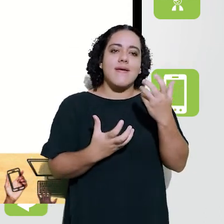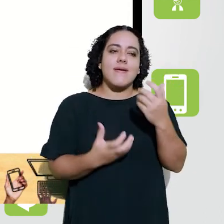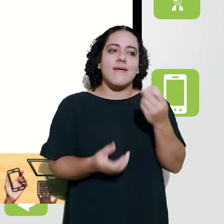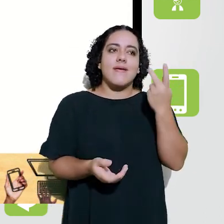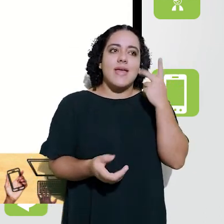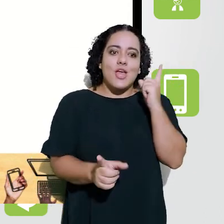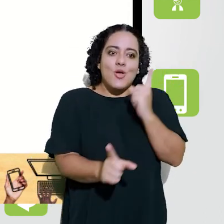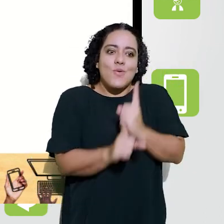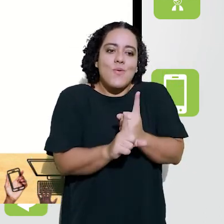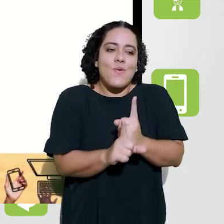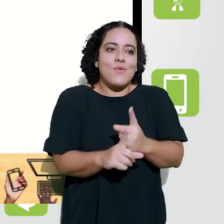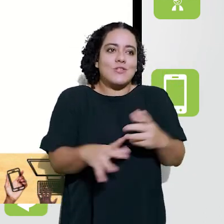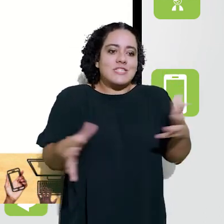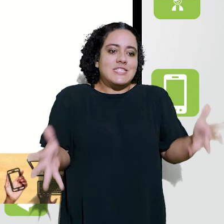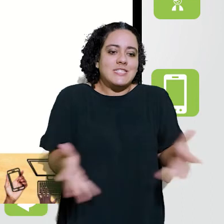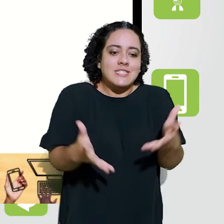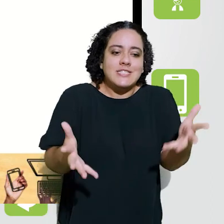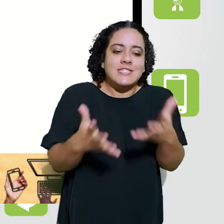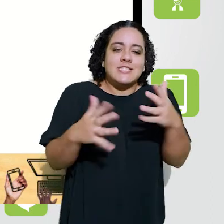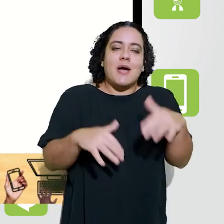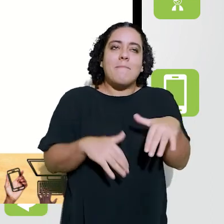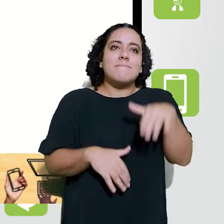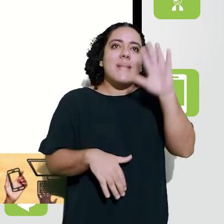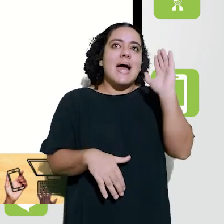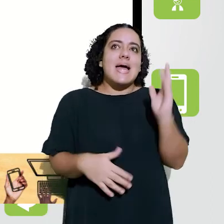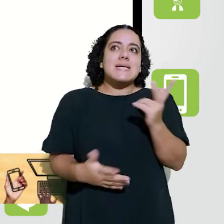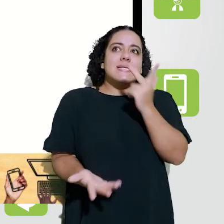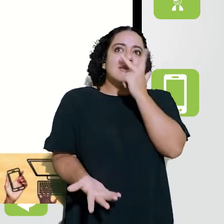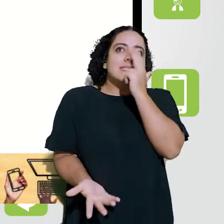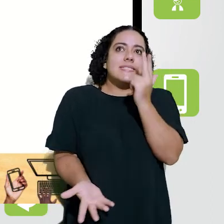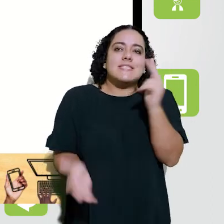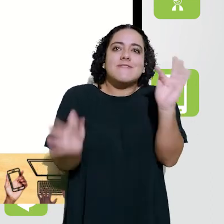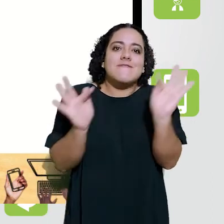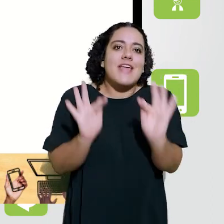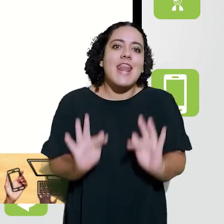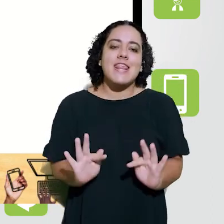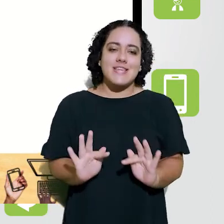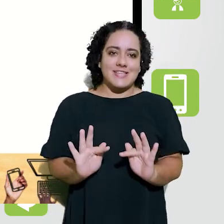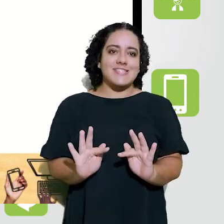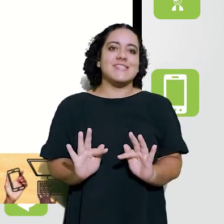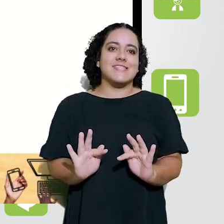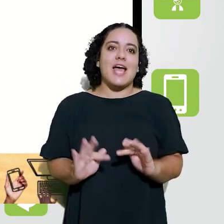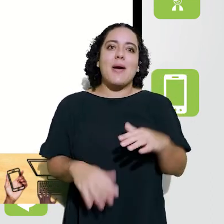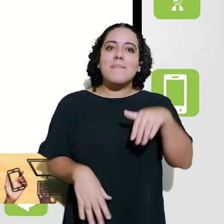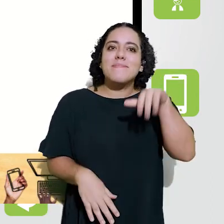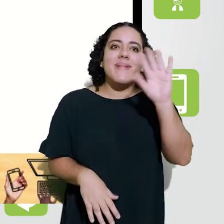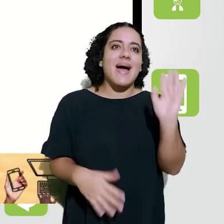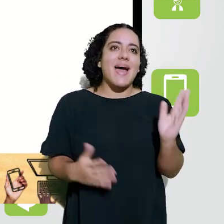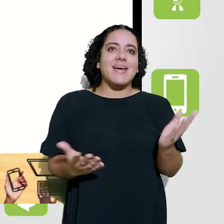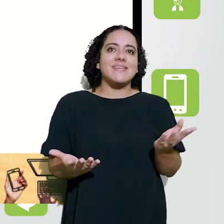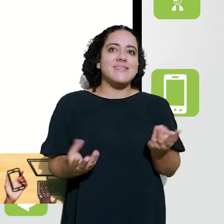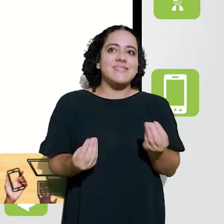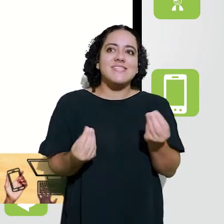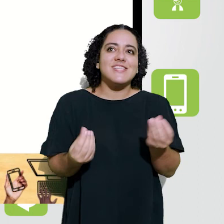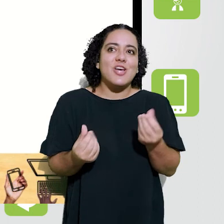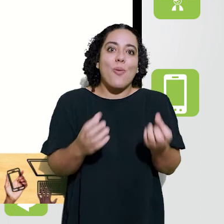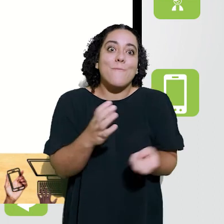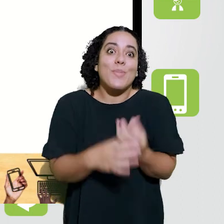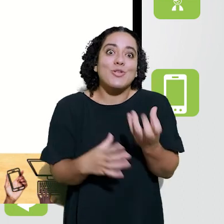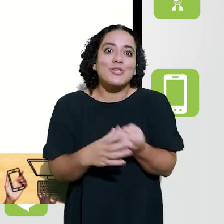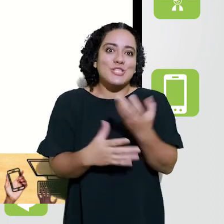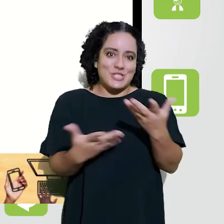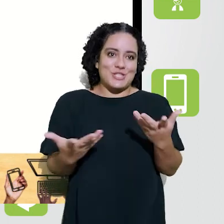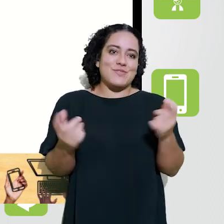sujeito desejoso, ansioso, para que esse encontro seja o mais feliz